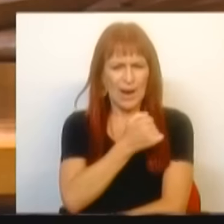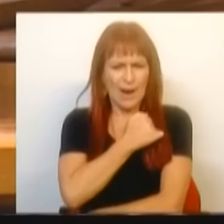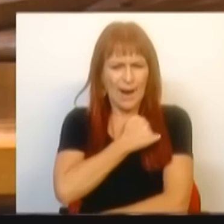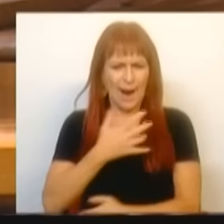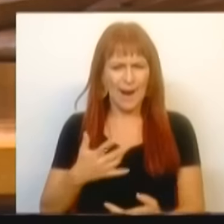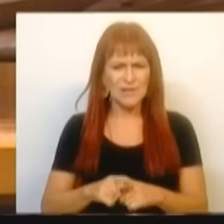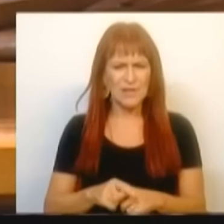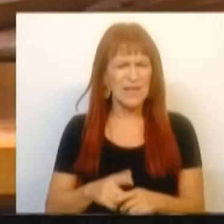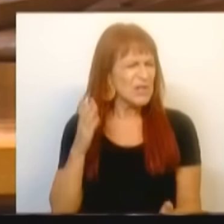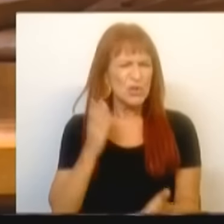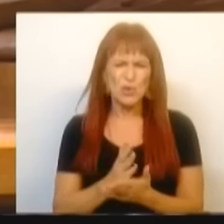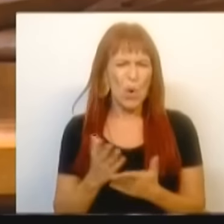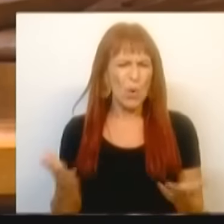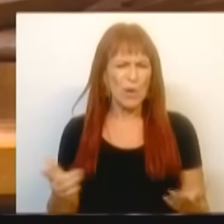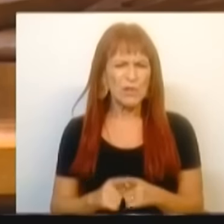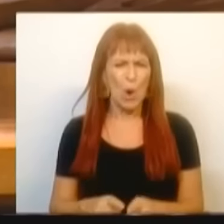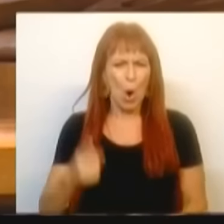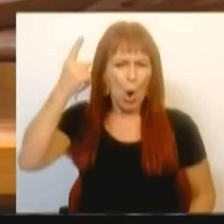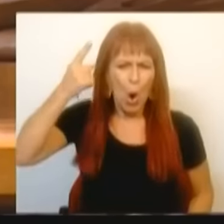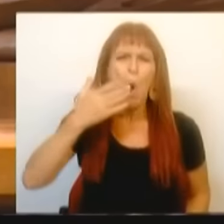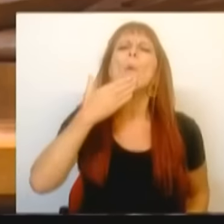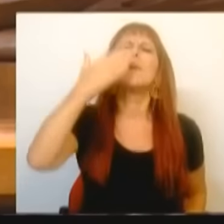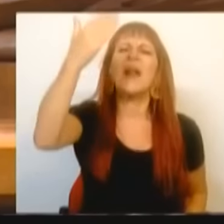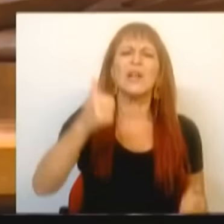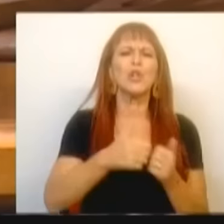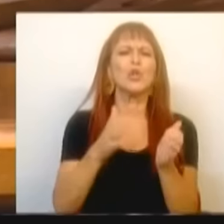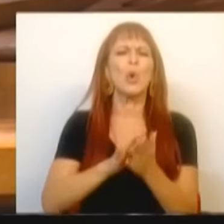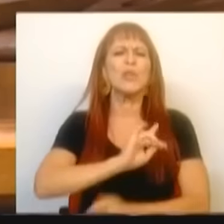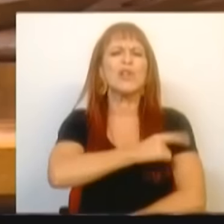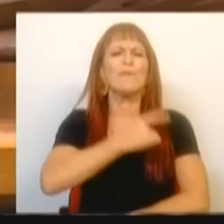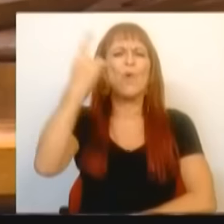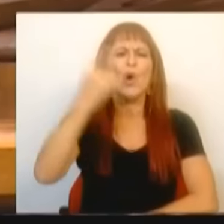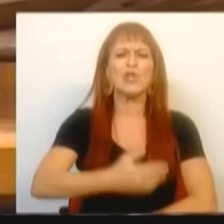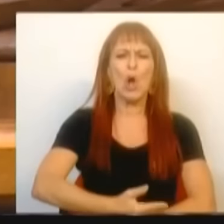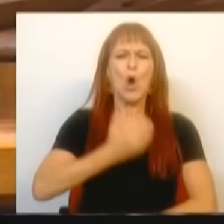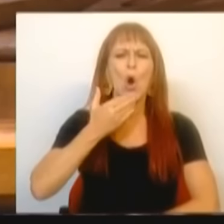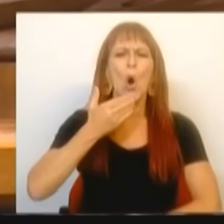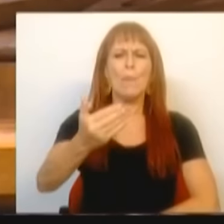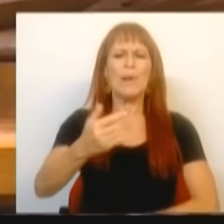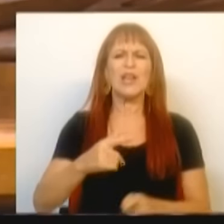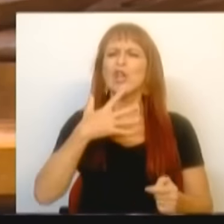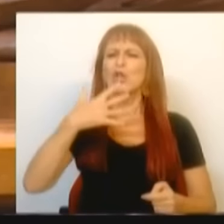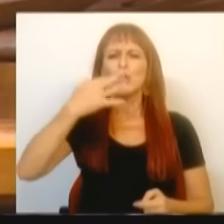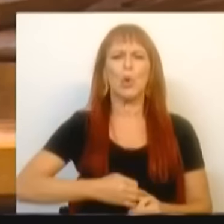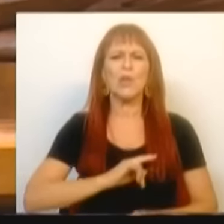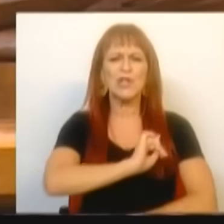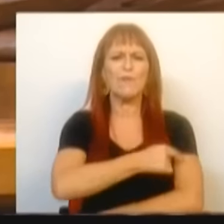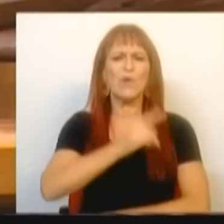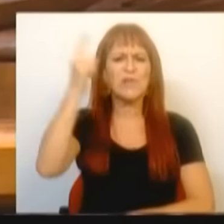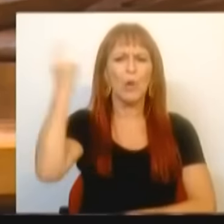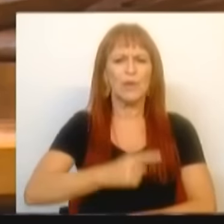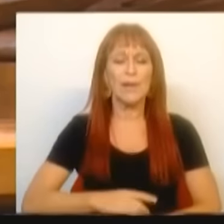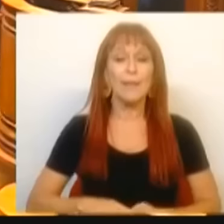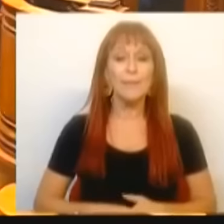só com isto. Obrigado a todas as forças de autoridade. Obrigado a todas as forças de autoridade.